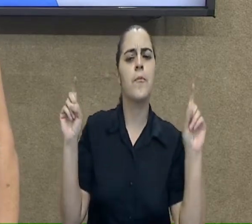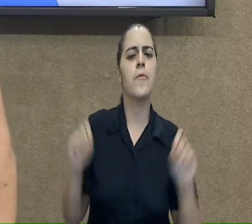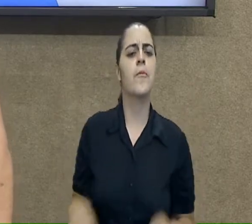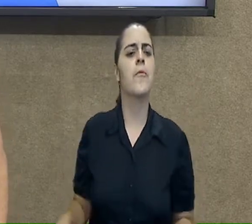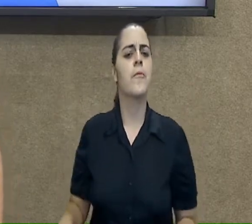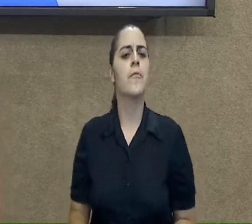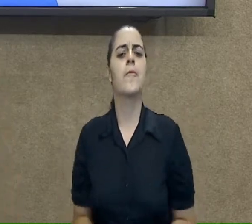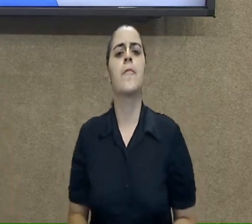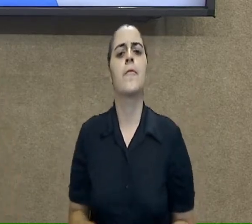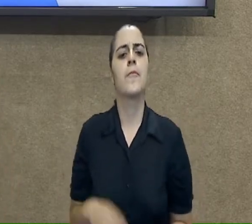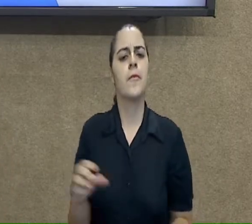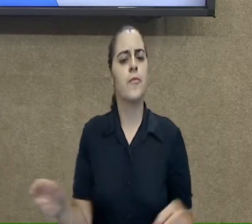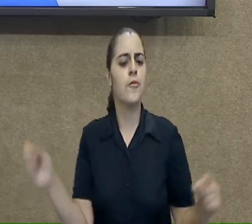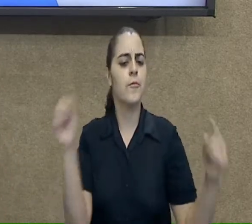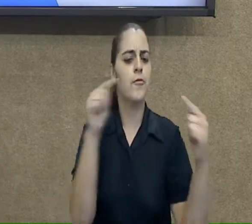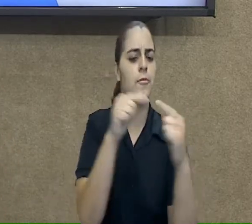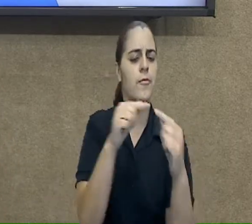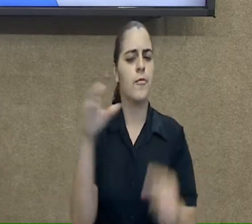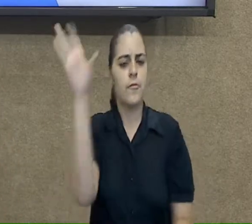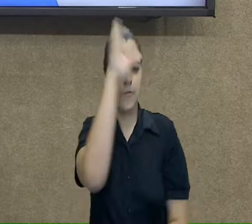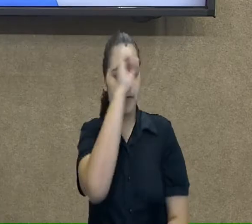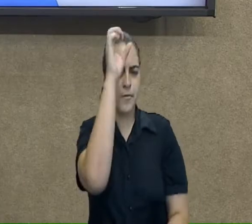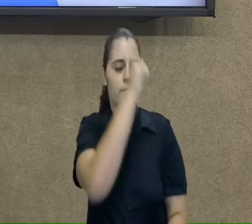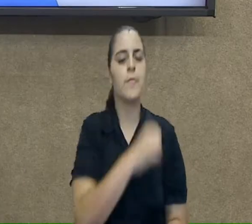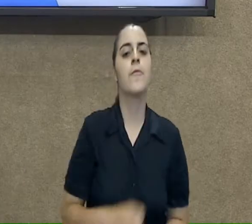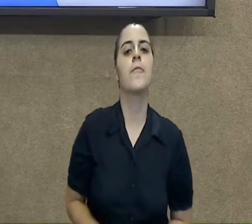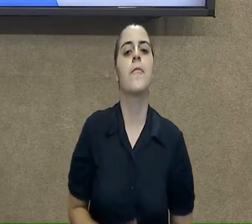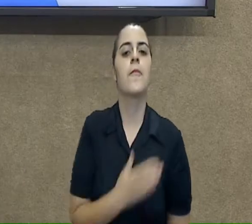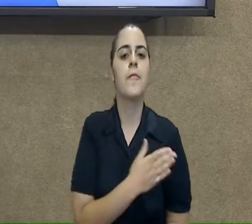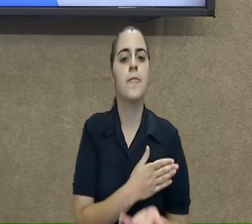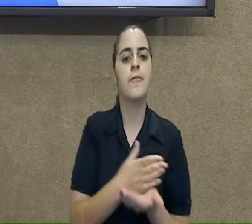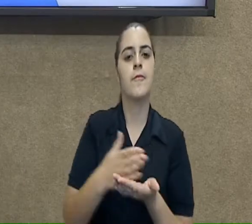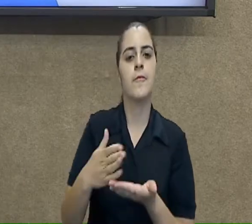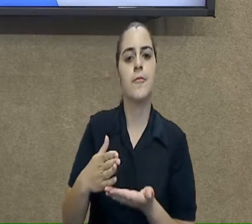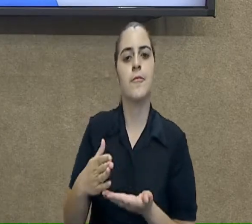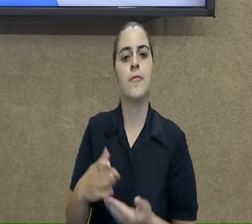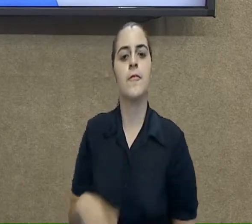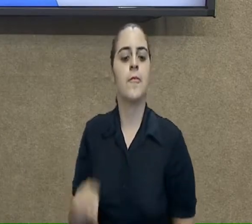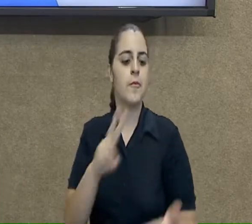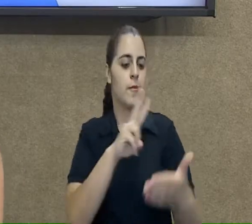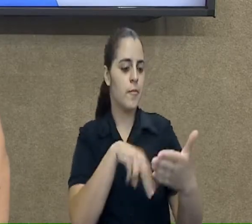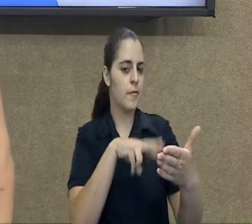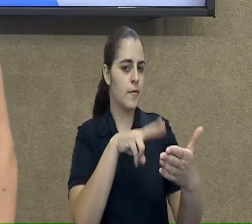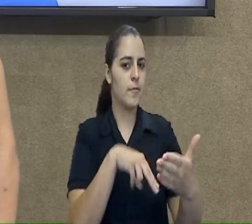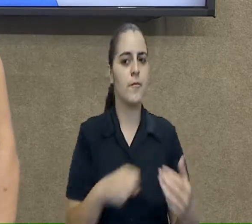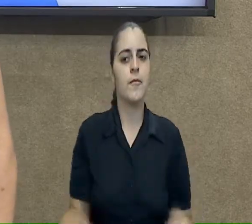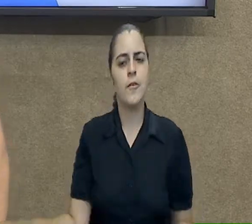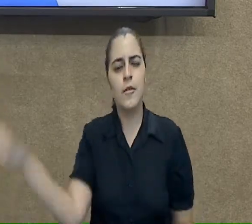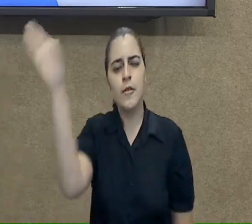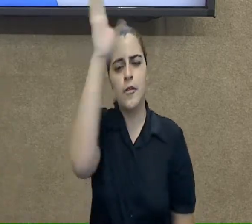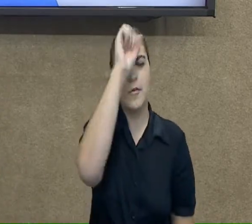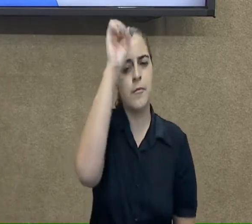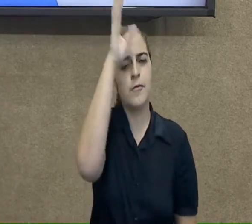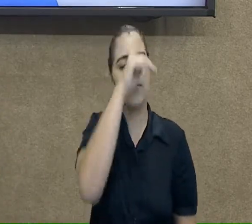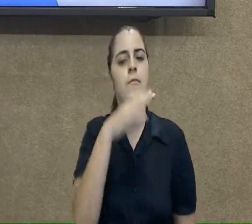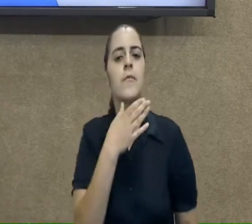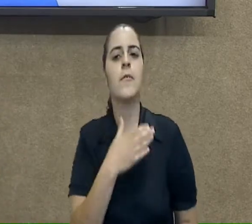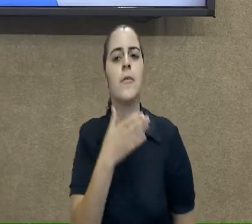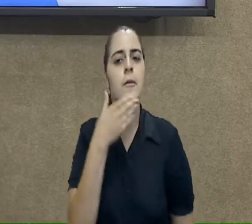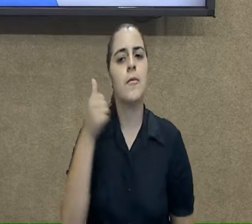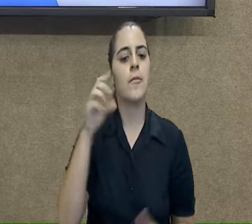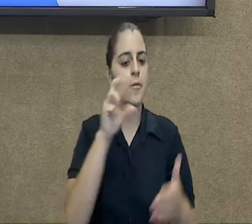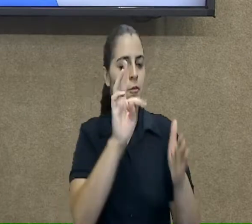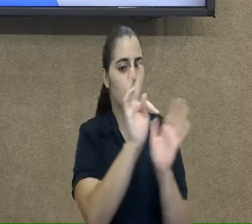conhecimento, nós estaremos iniciando com leitura e compreensão de texto